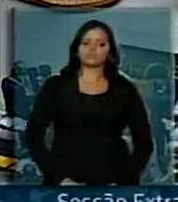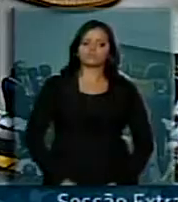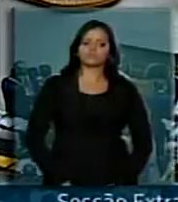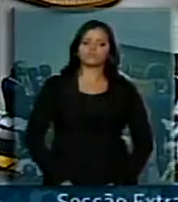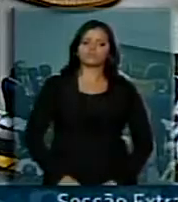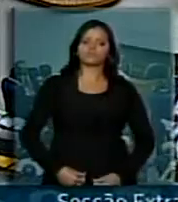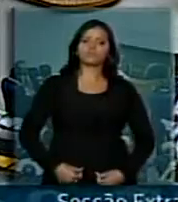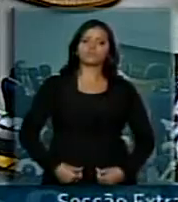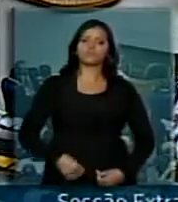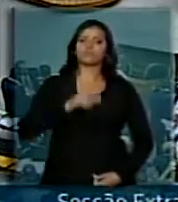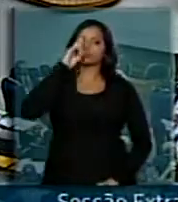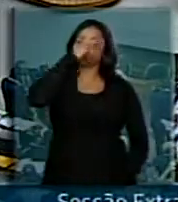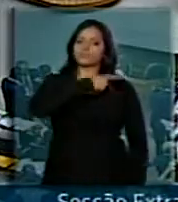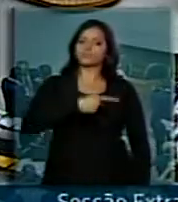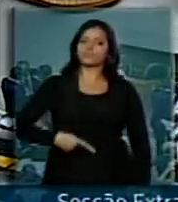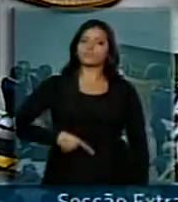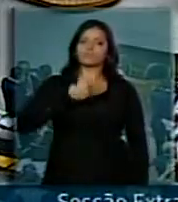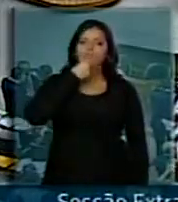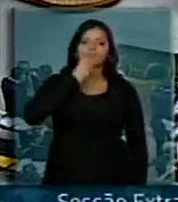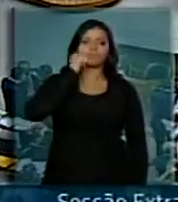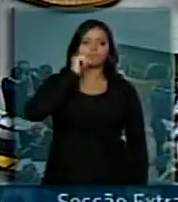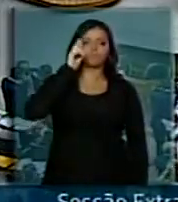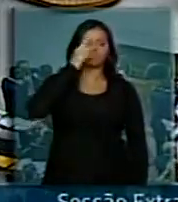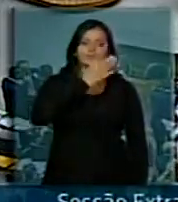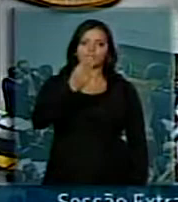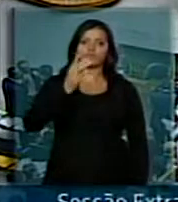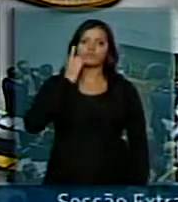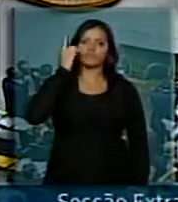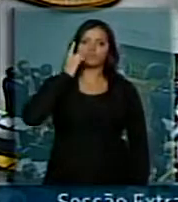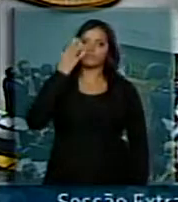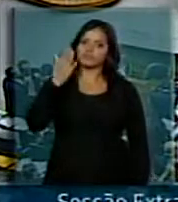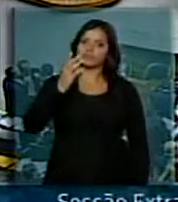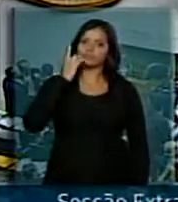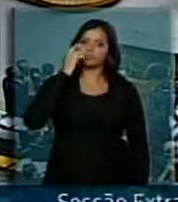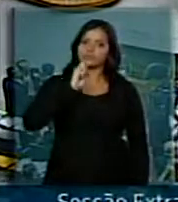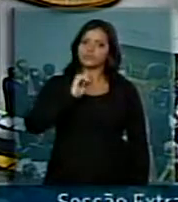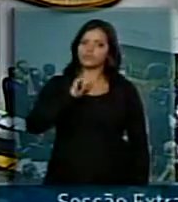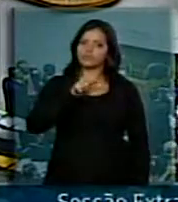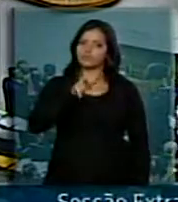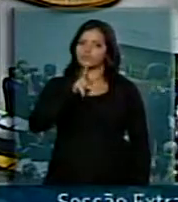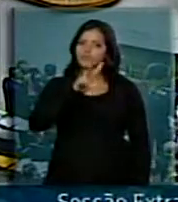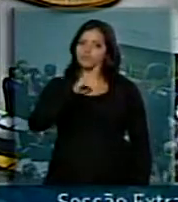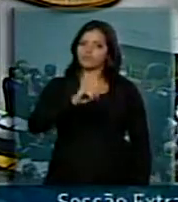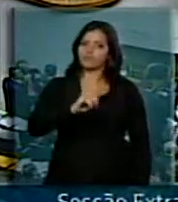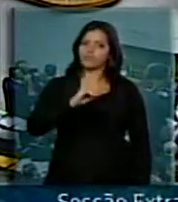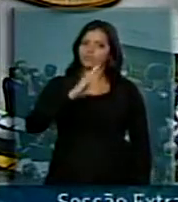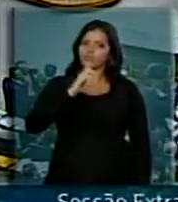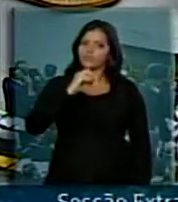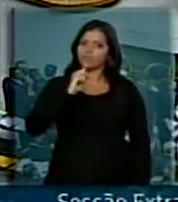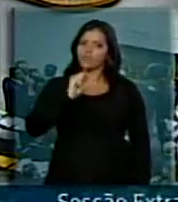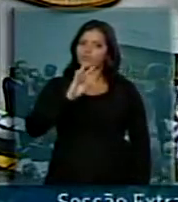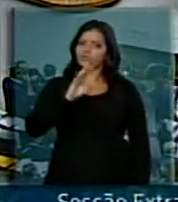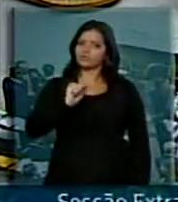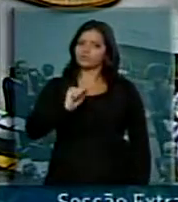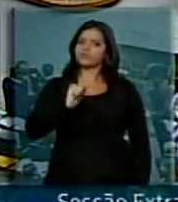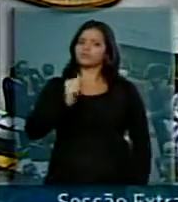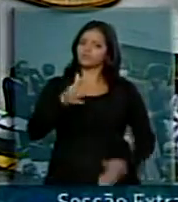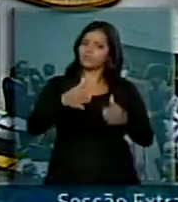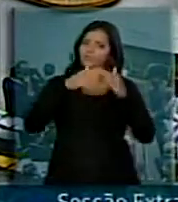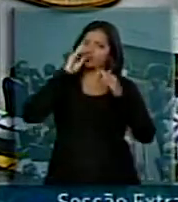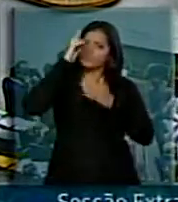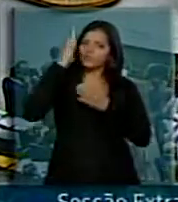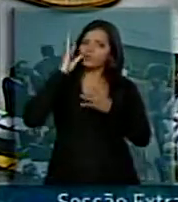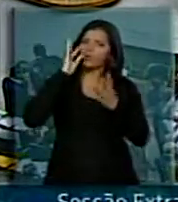presidente. Senhoras e senhores parlamentares, ilustre deputado Silvio Costa, peço que vossa excelência me compreenda.